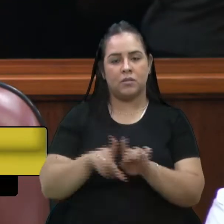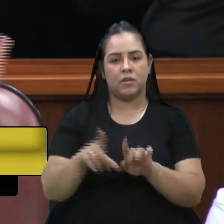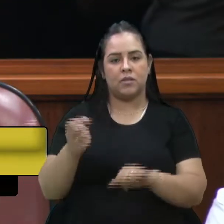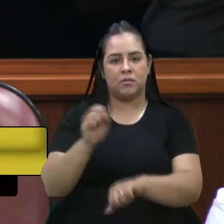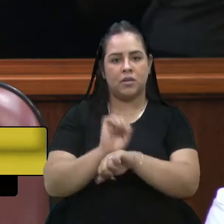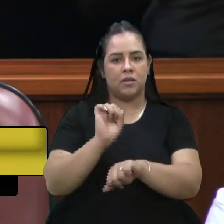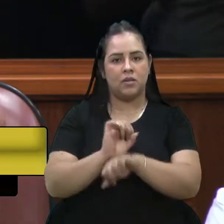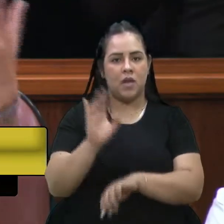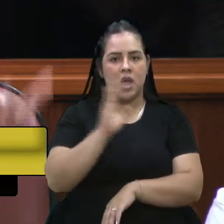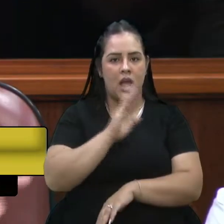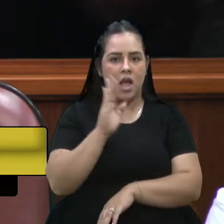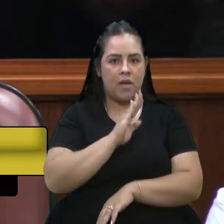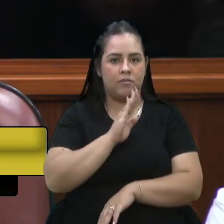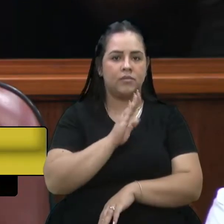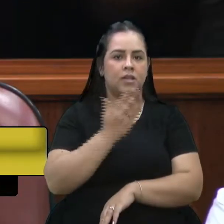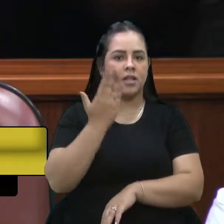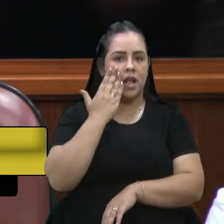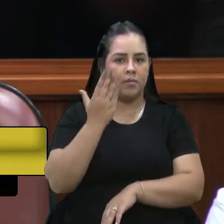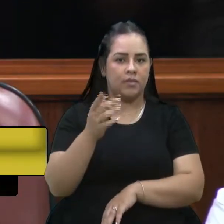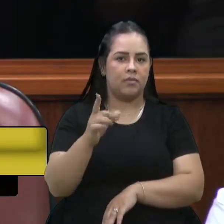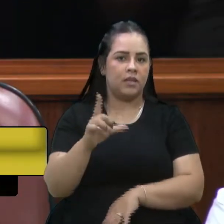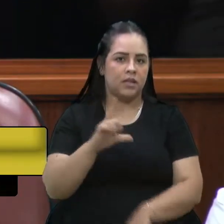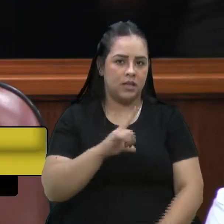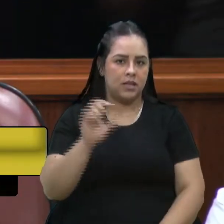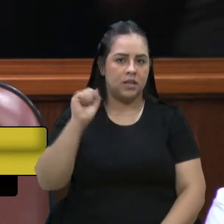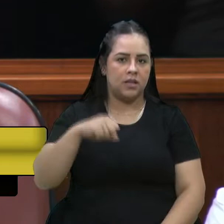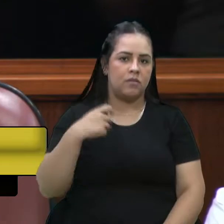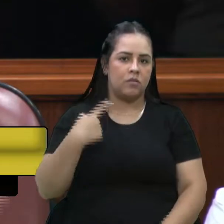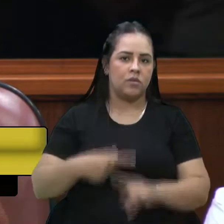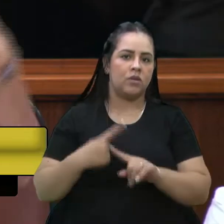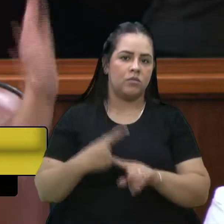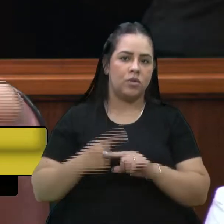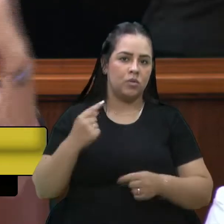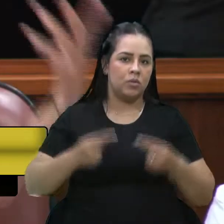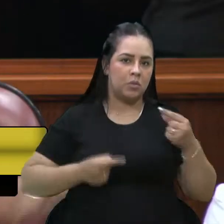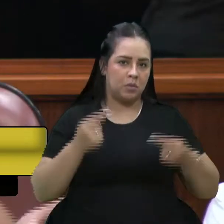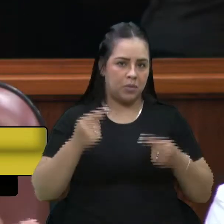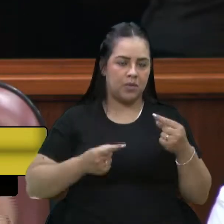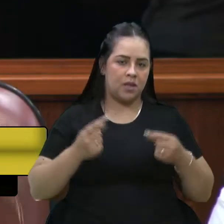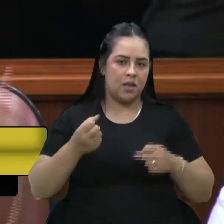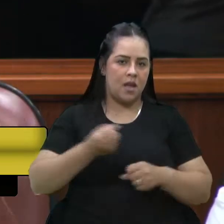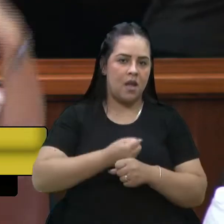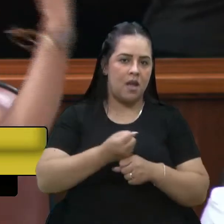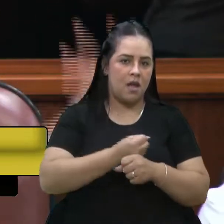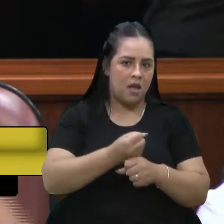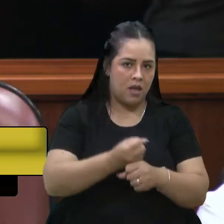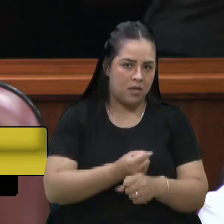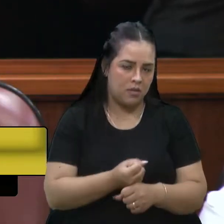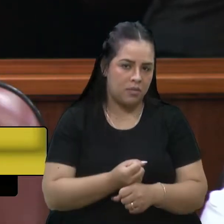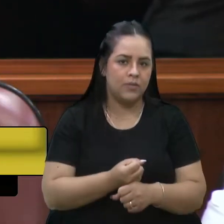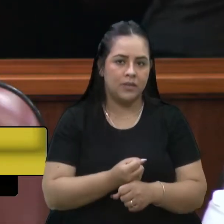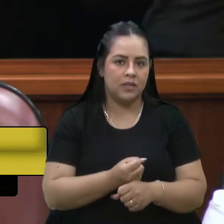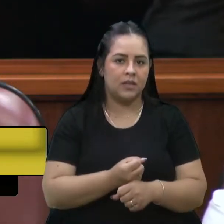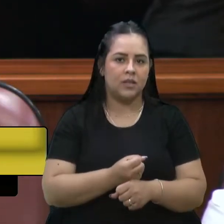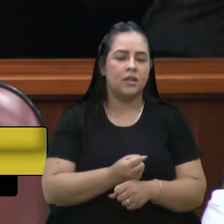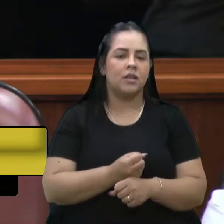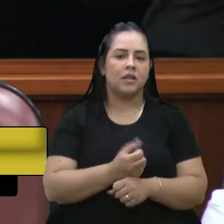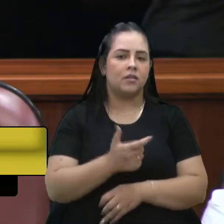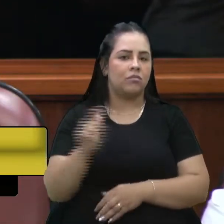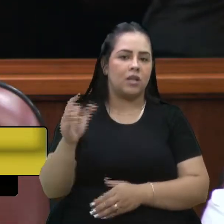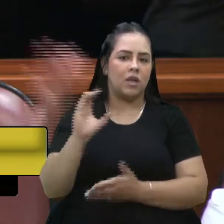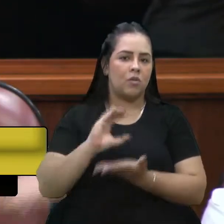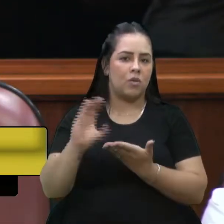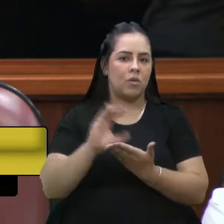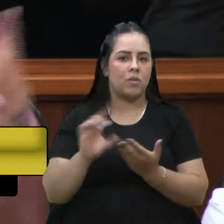agilidade, sabemos que terá, justamente por ser um debate que já se alonga há tanto tempo, mesmo sem tendo recurso.